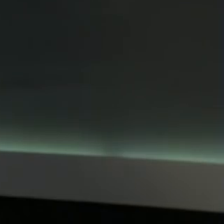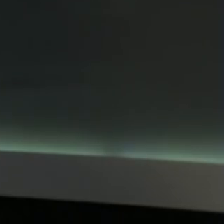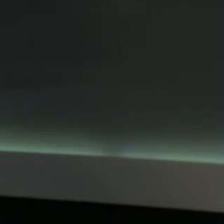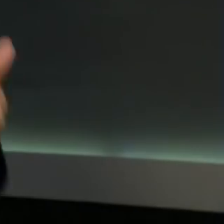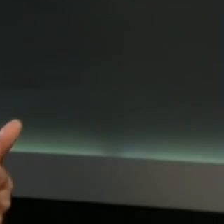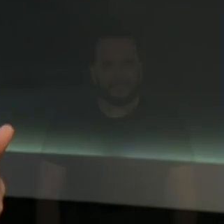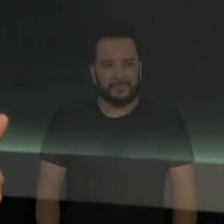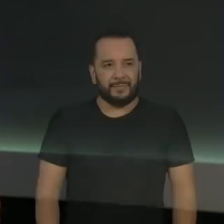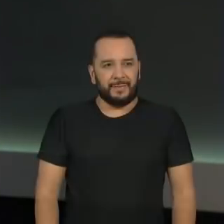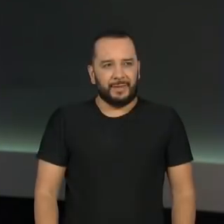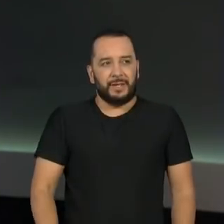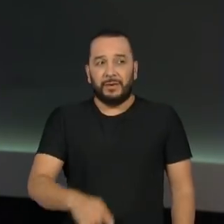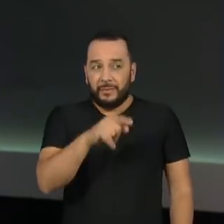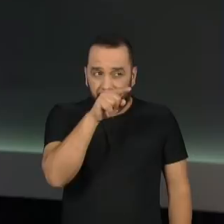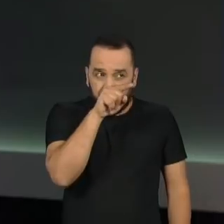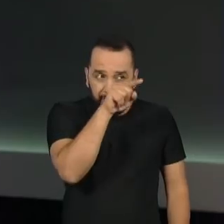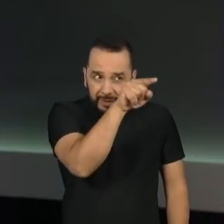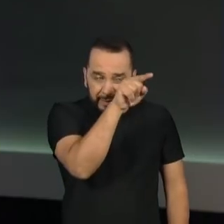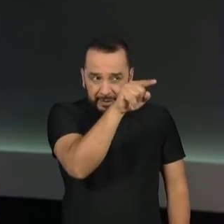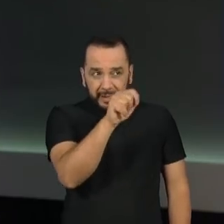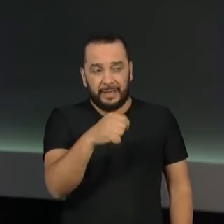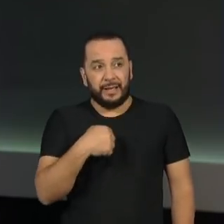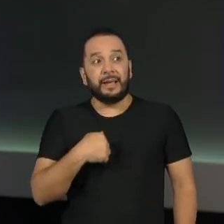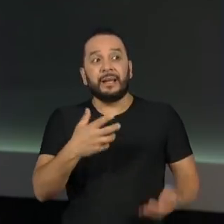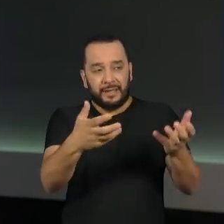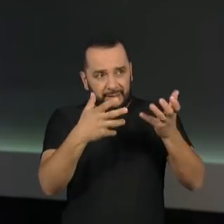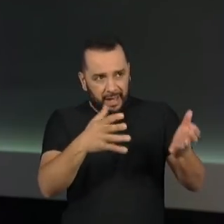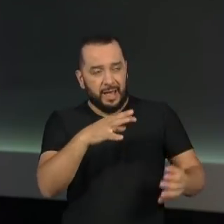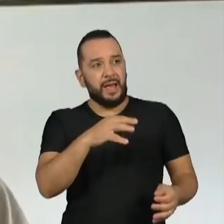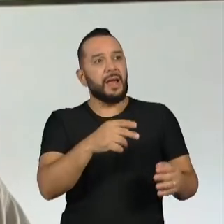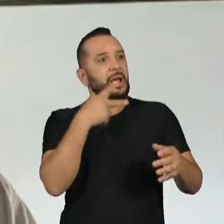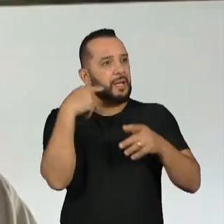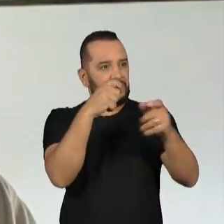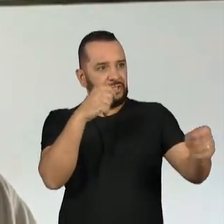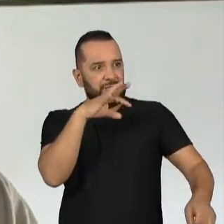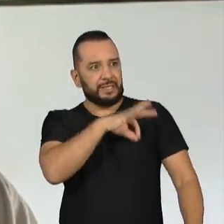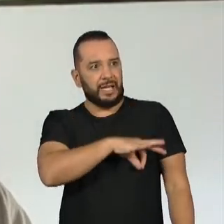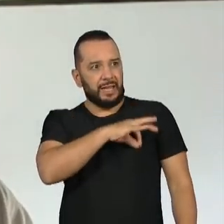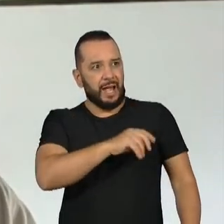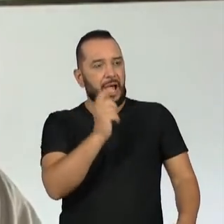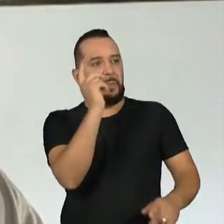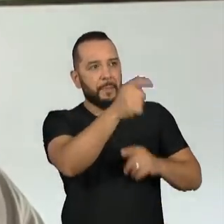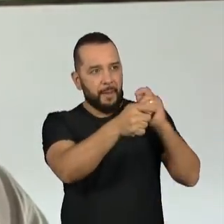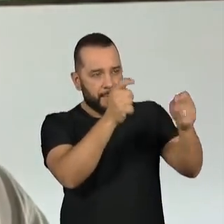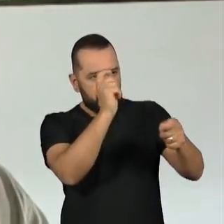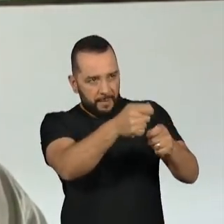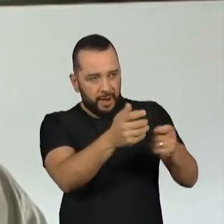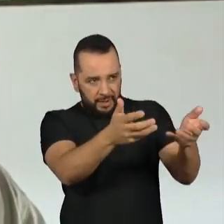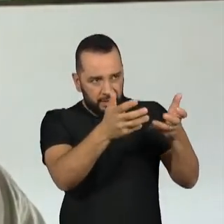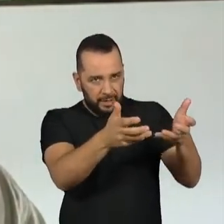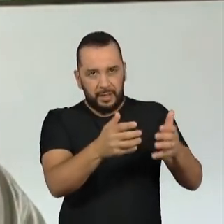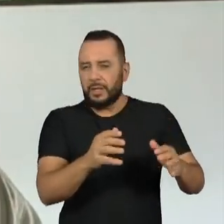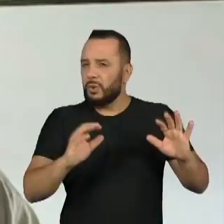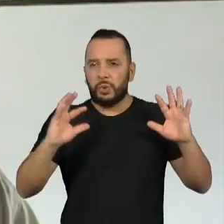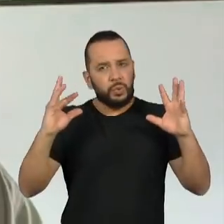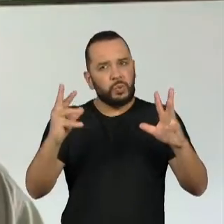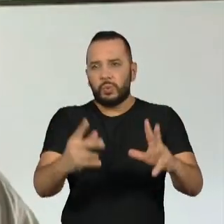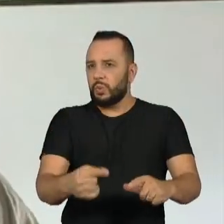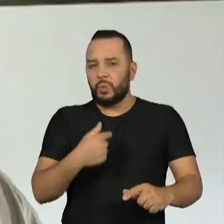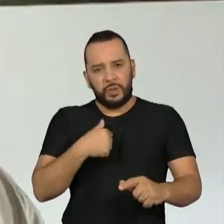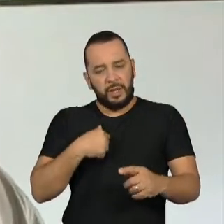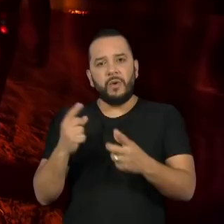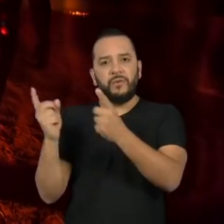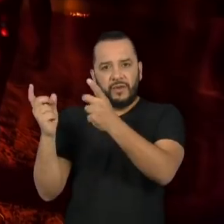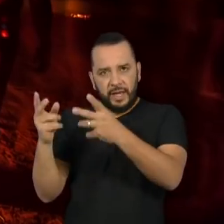Você tem uma preocupação que eles sejam remunerados, né, Renato? Eu tenho um contrato de que tudo que é comercializado, um